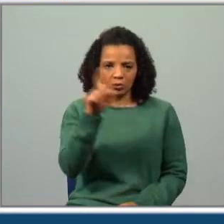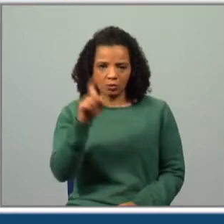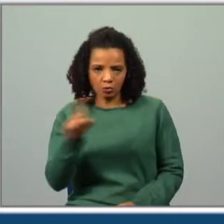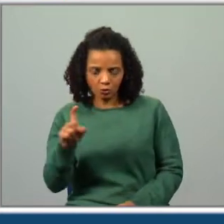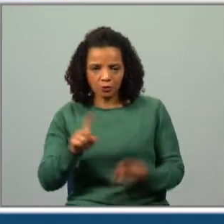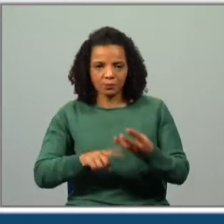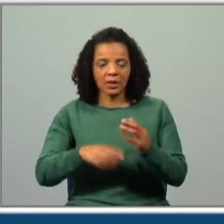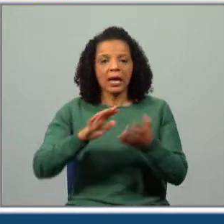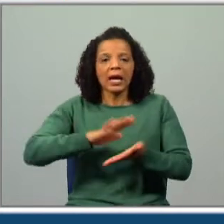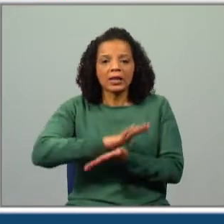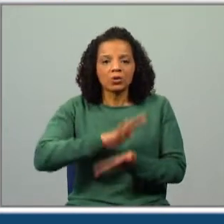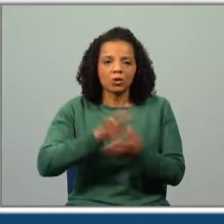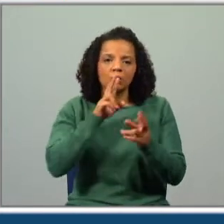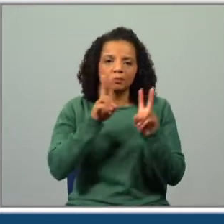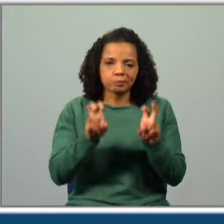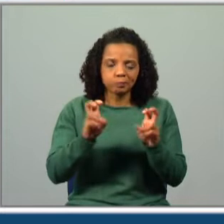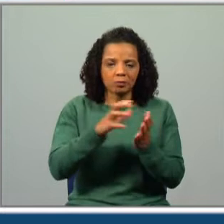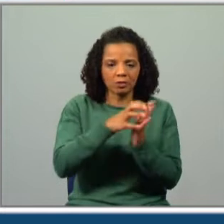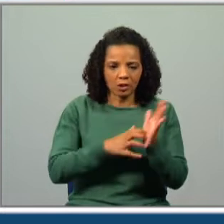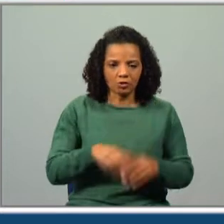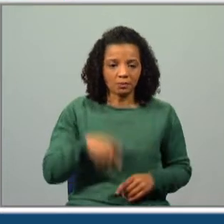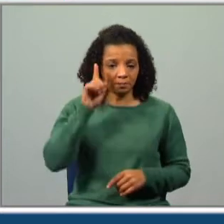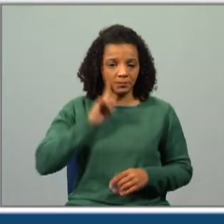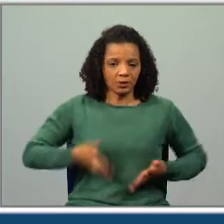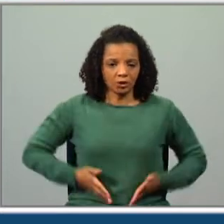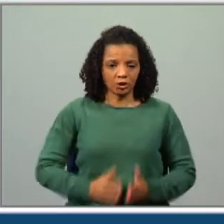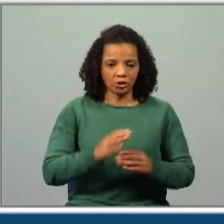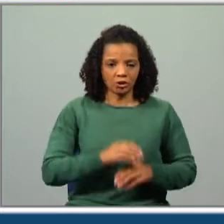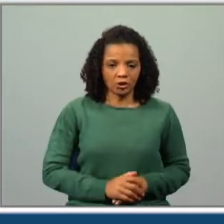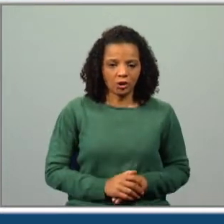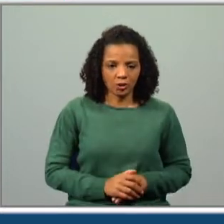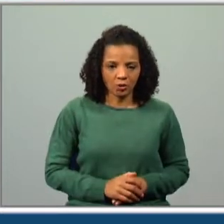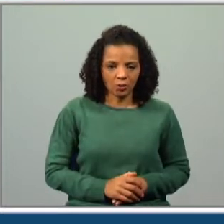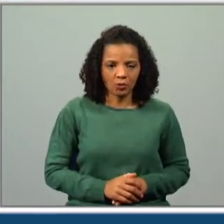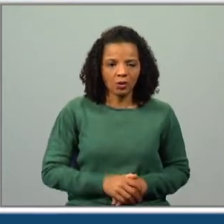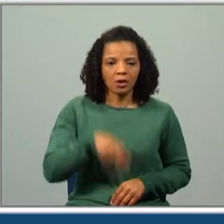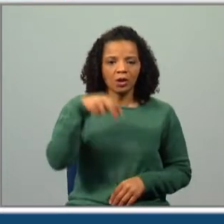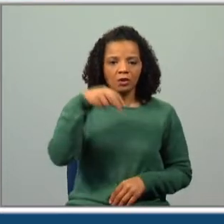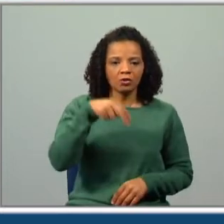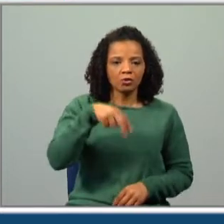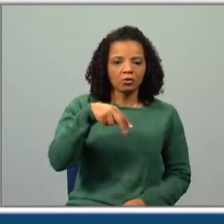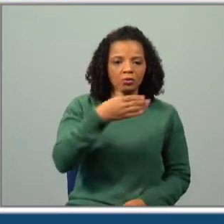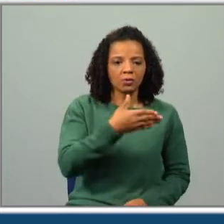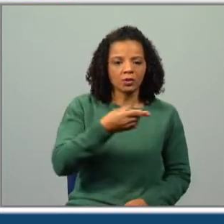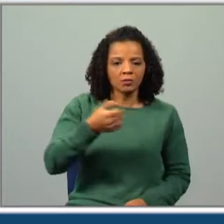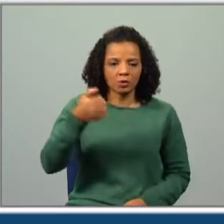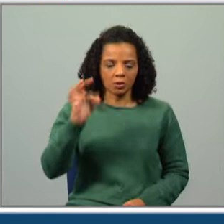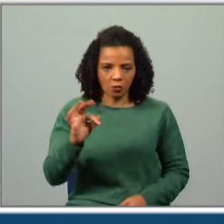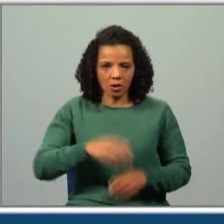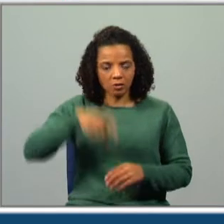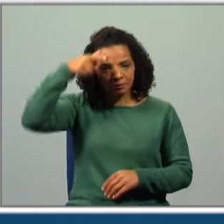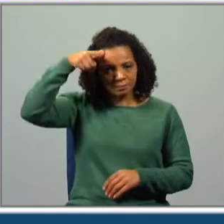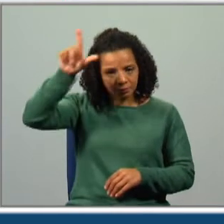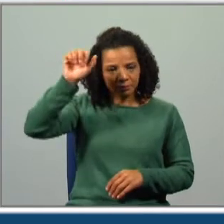nasceu em 16 de junho de 1954, é licenciada em Filosofia pela Faculdade de Letras da